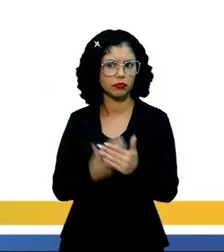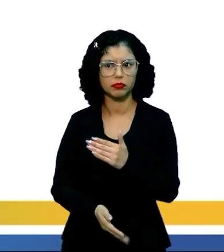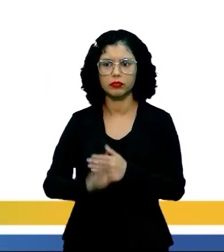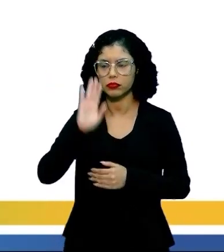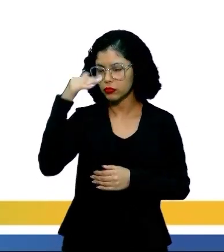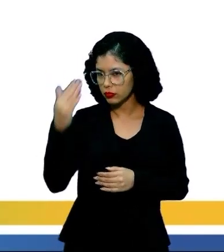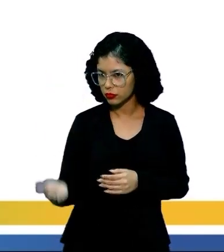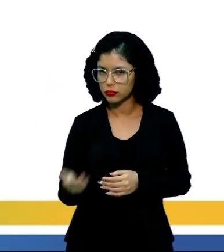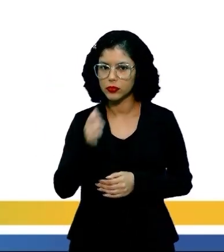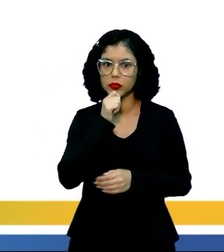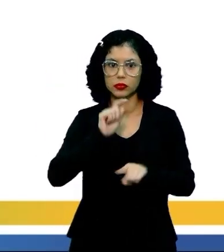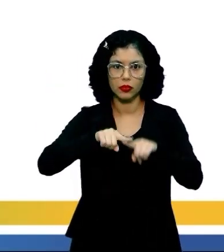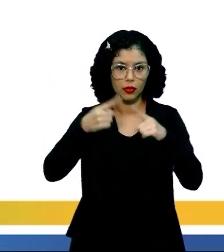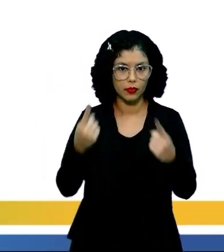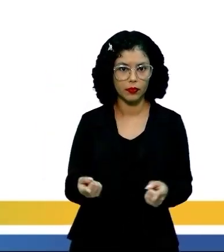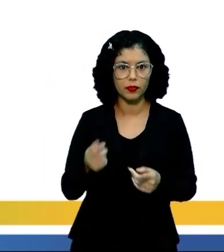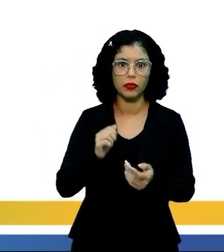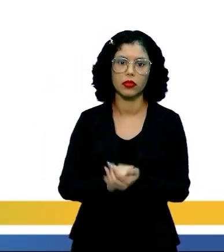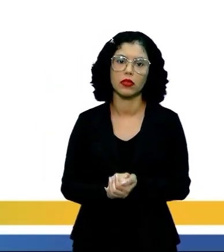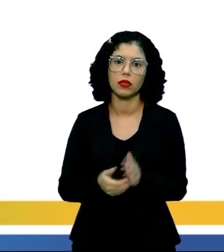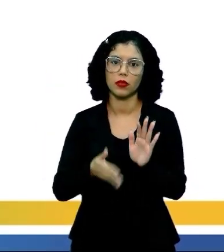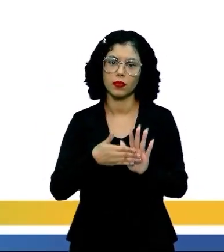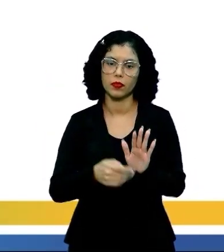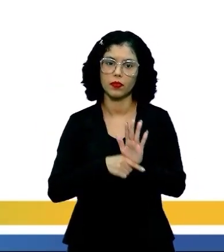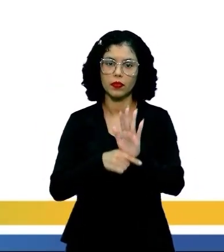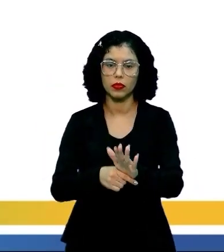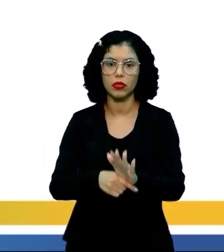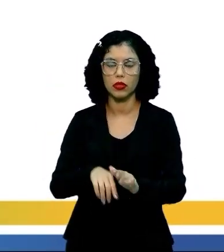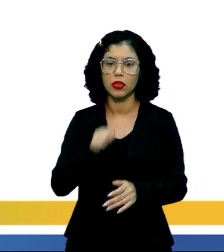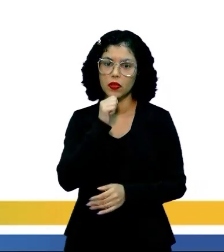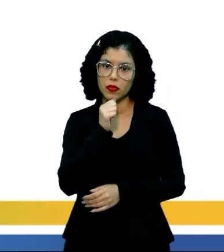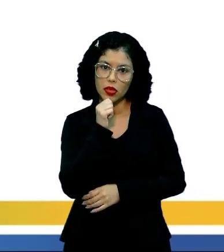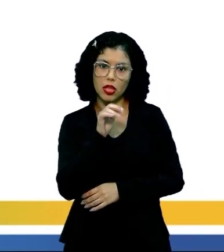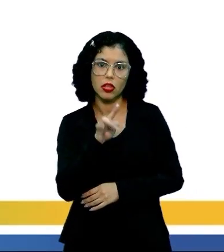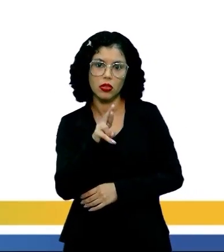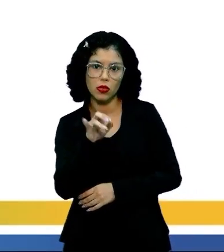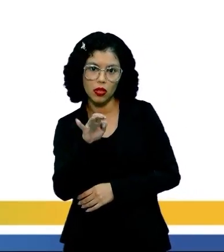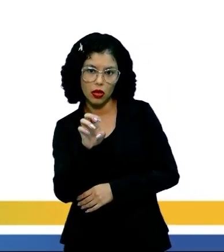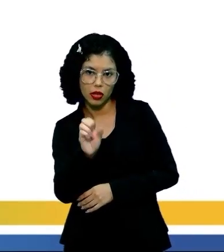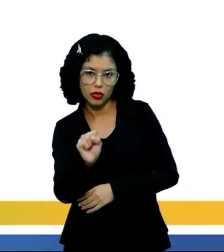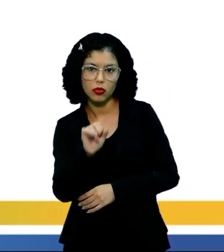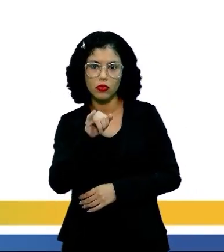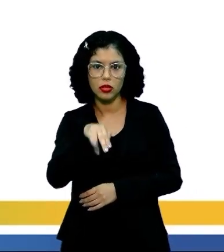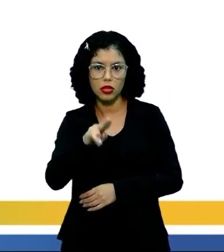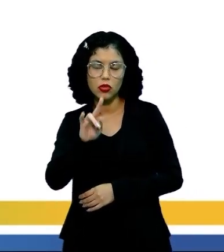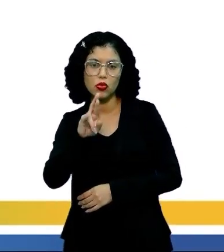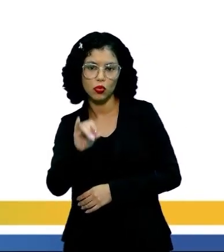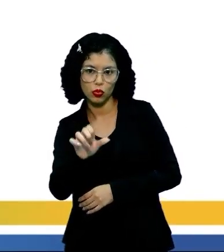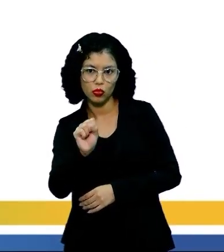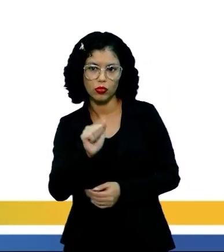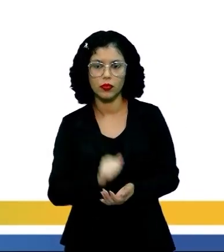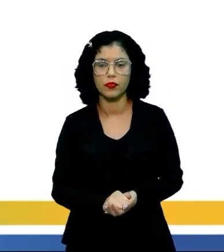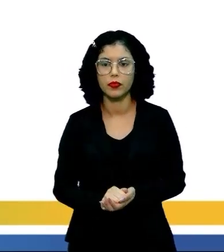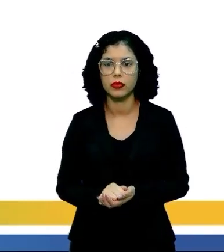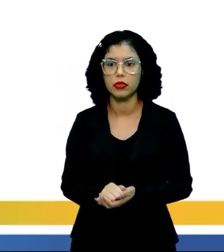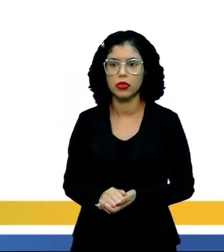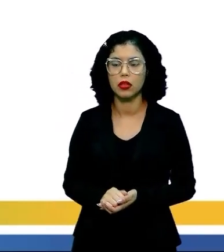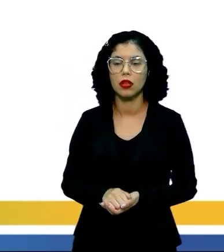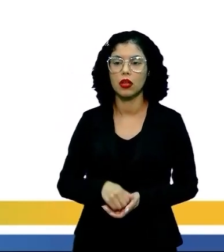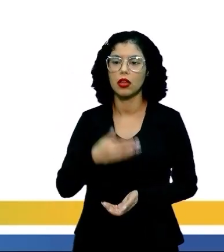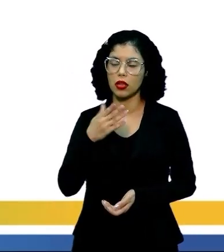não perdeu a dignidade, Não prorrompeu em doestos insultos,